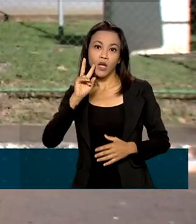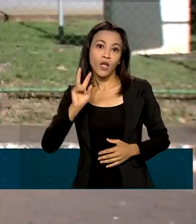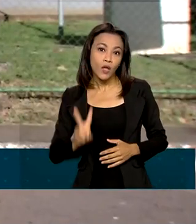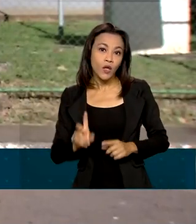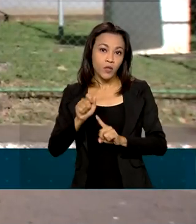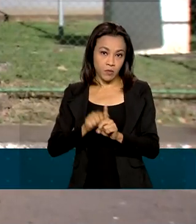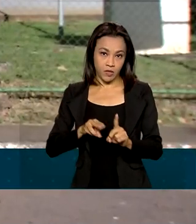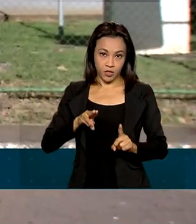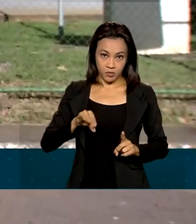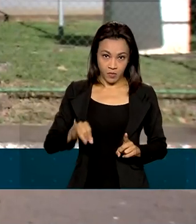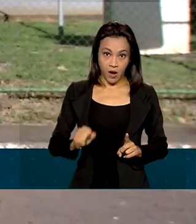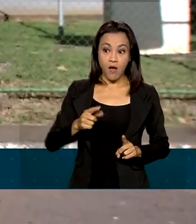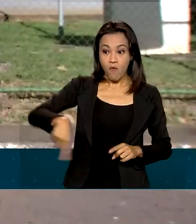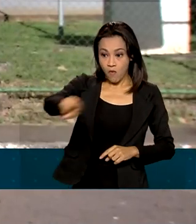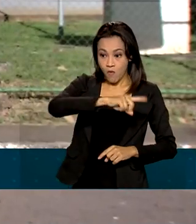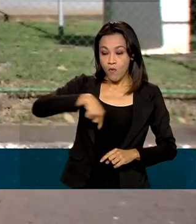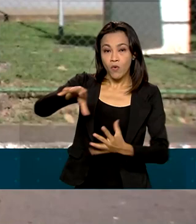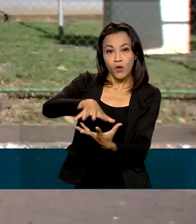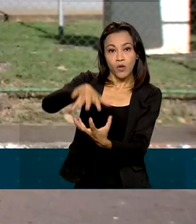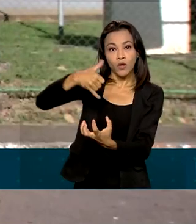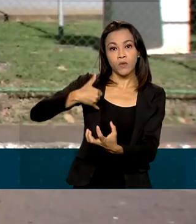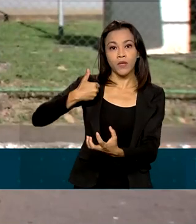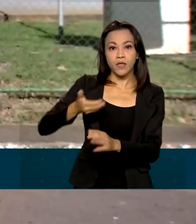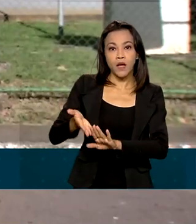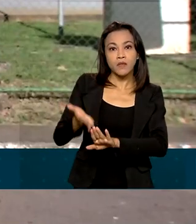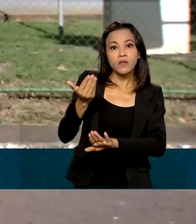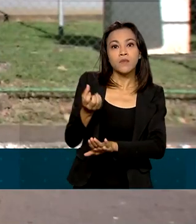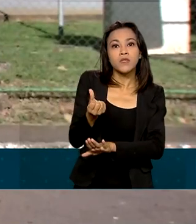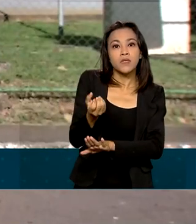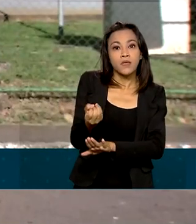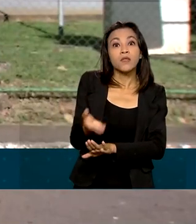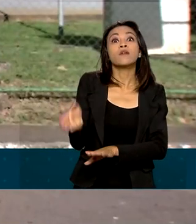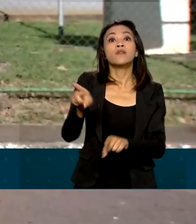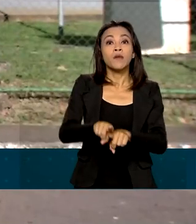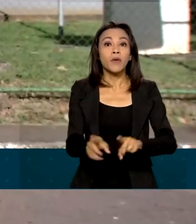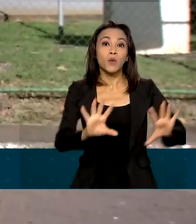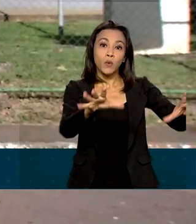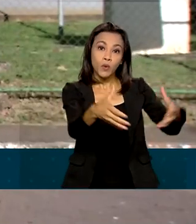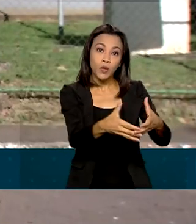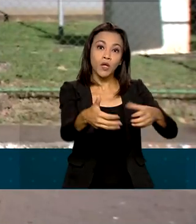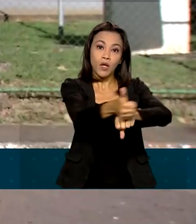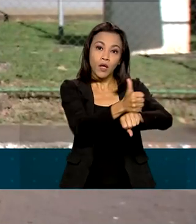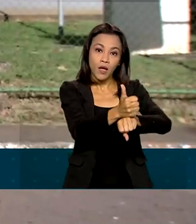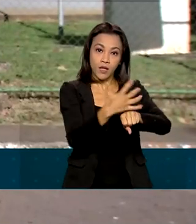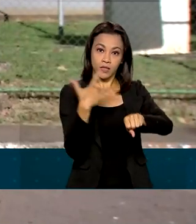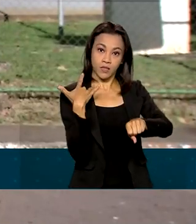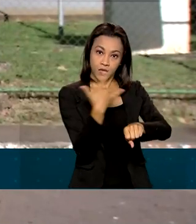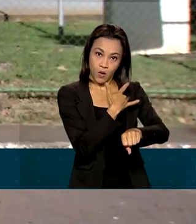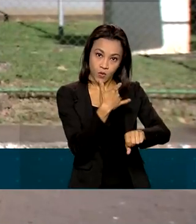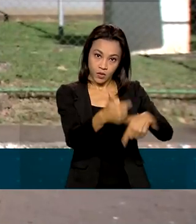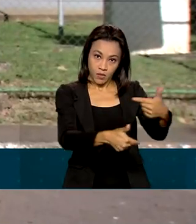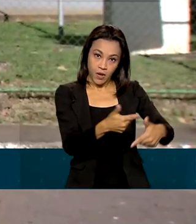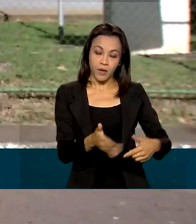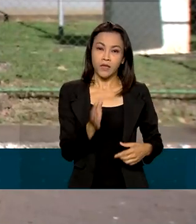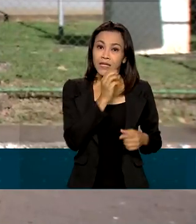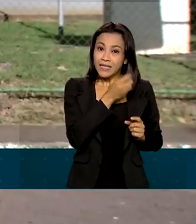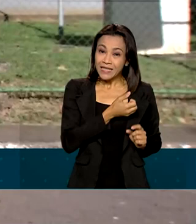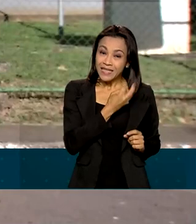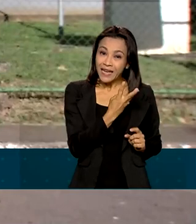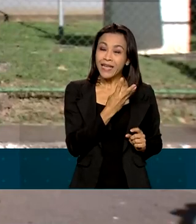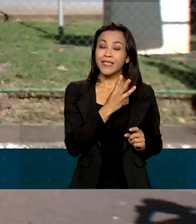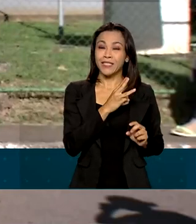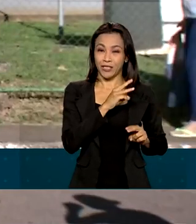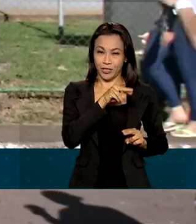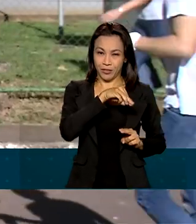vacinados os idosos com mais de 60 anos e também os trabalhadores de saúde. Em uma segunda etapa, que vai de 3 de maio a 3 de